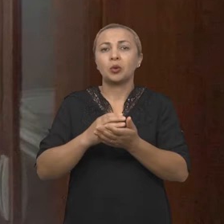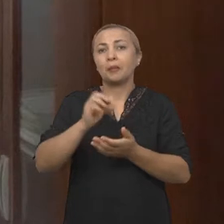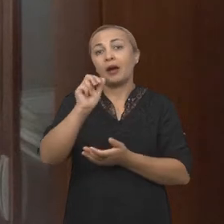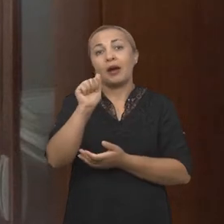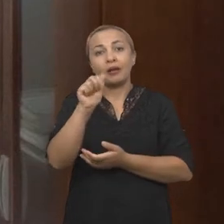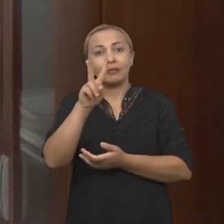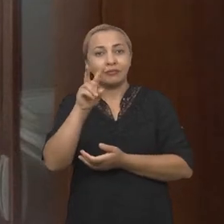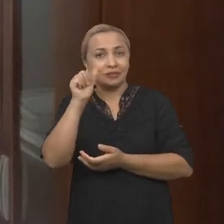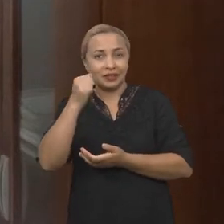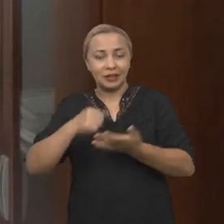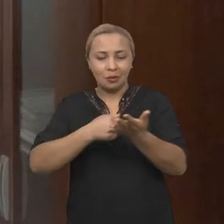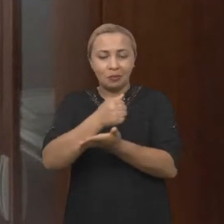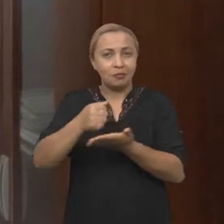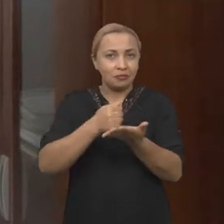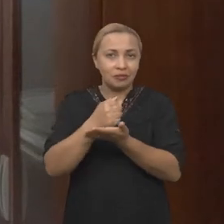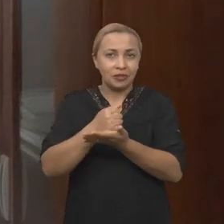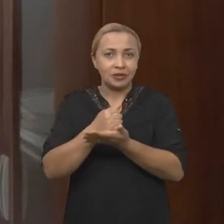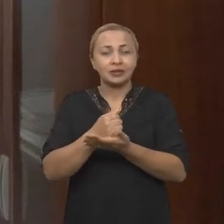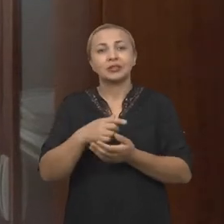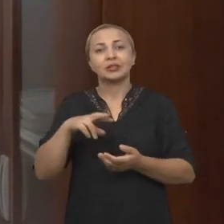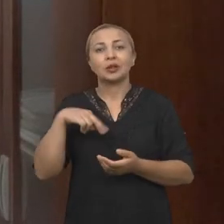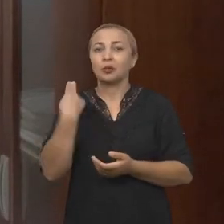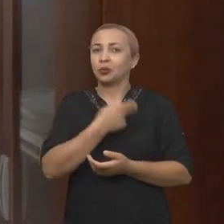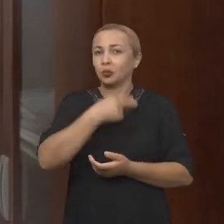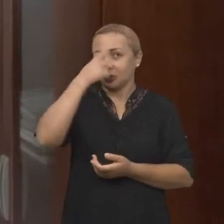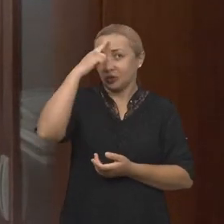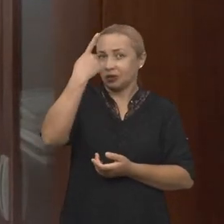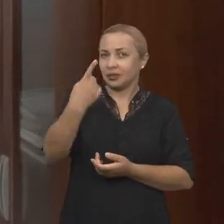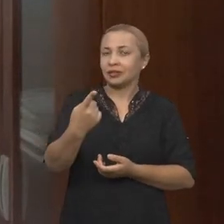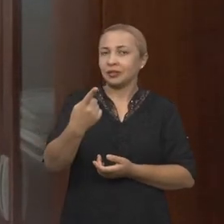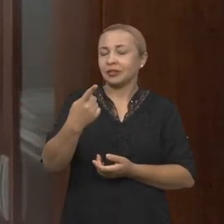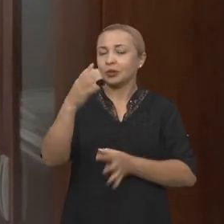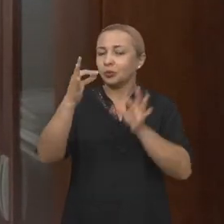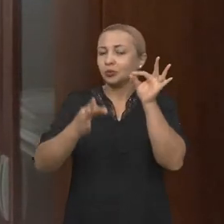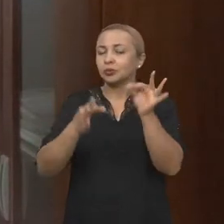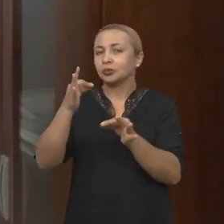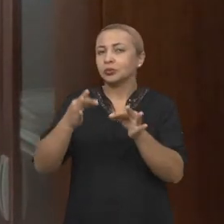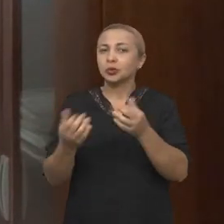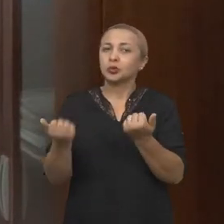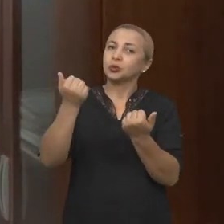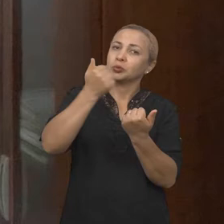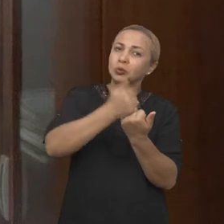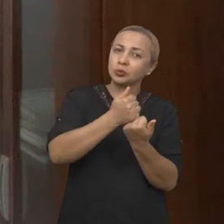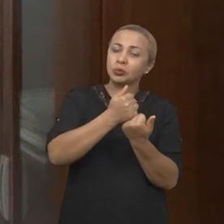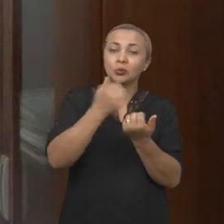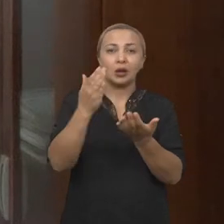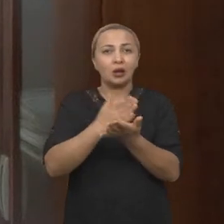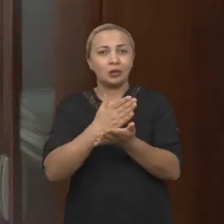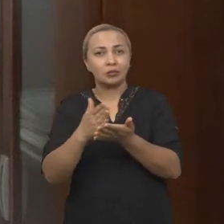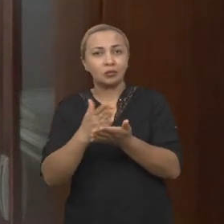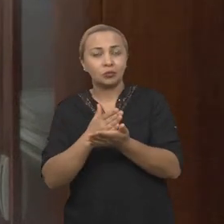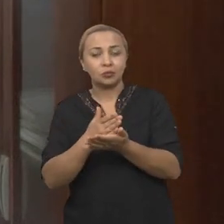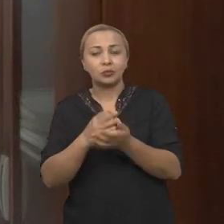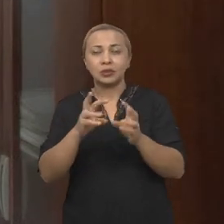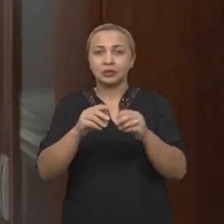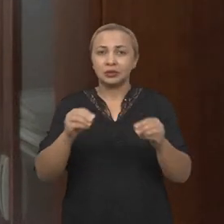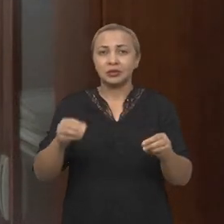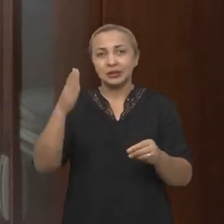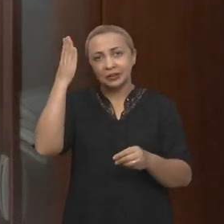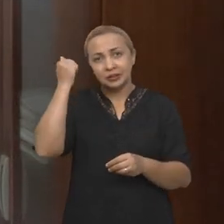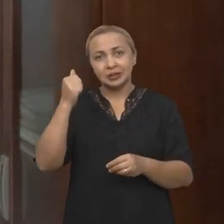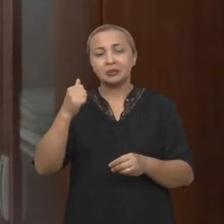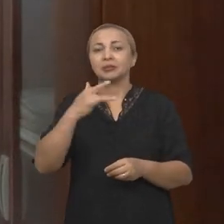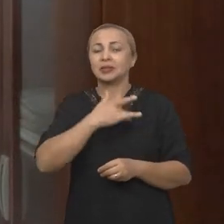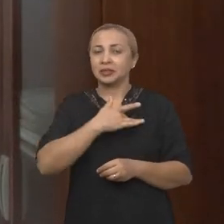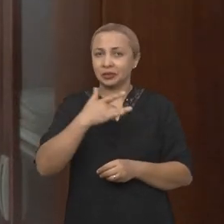outros ingredientes. Então, a nossa ideia era justamente substituir alguns componentes que a gente sabe que